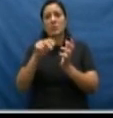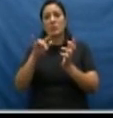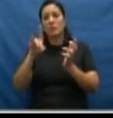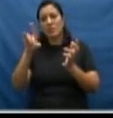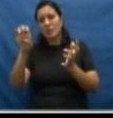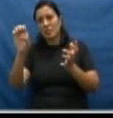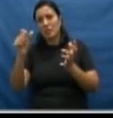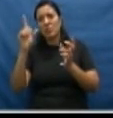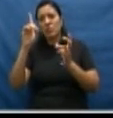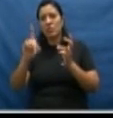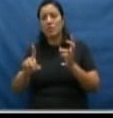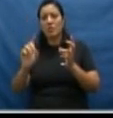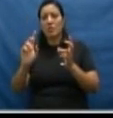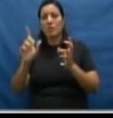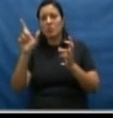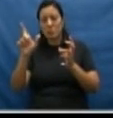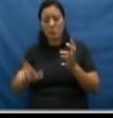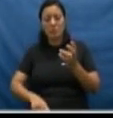humanos.